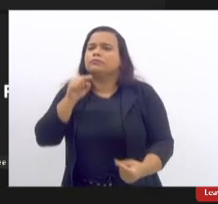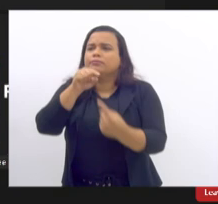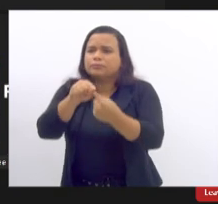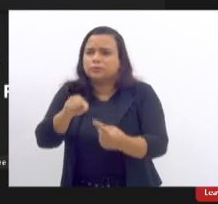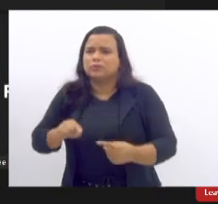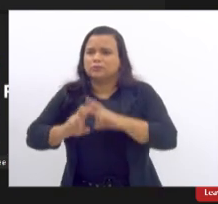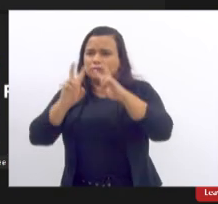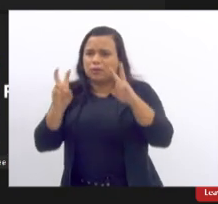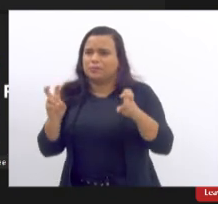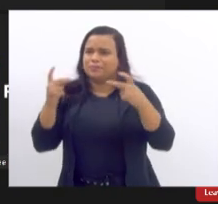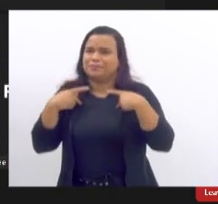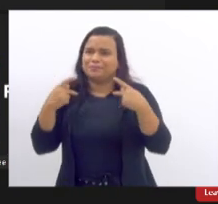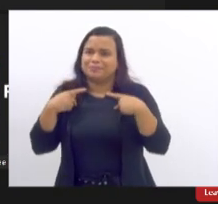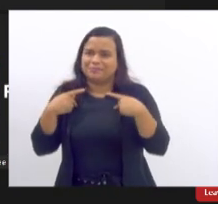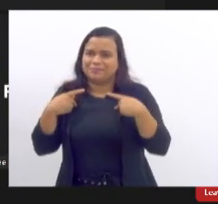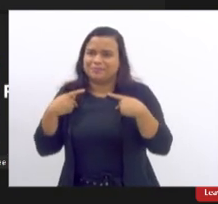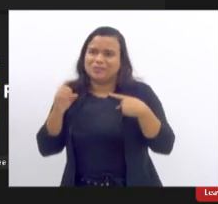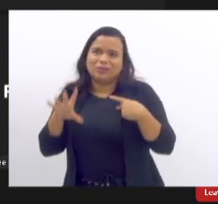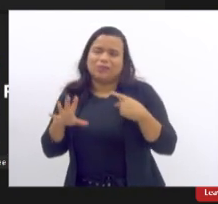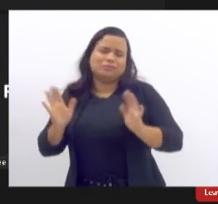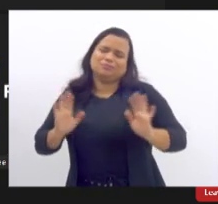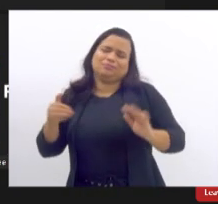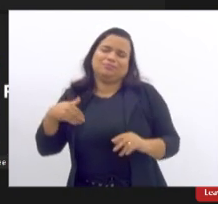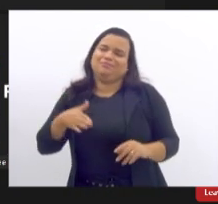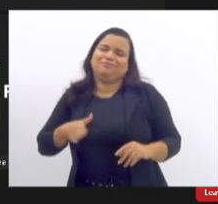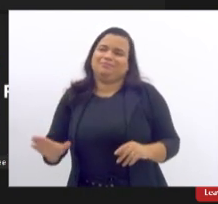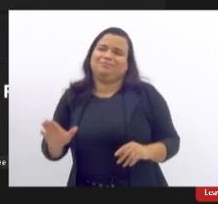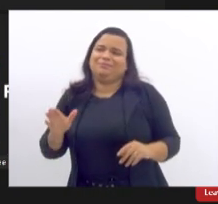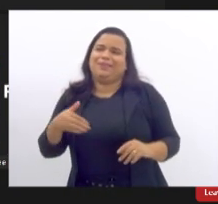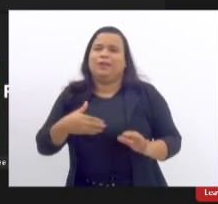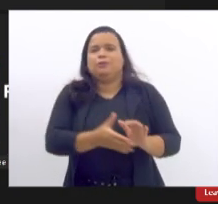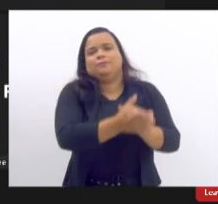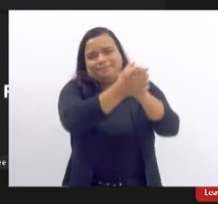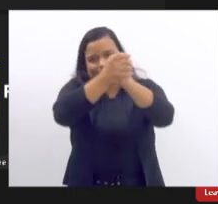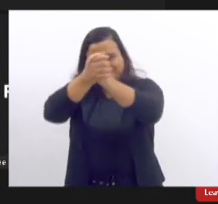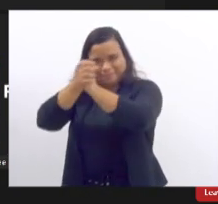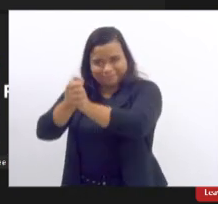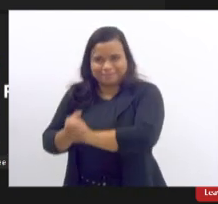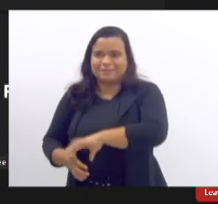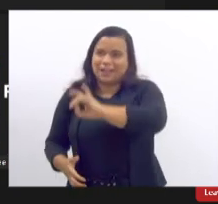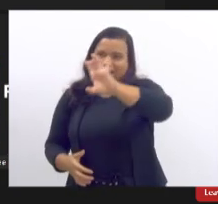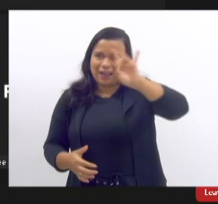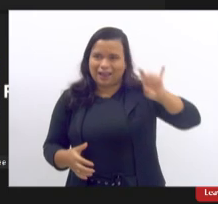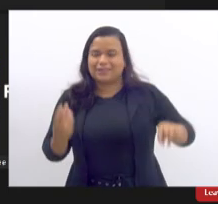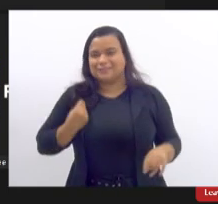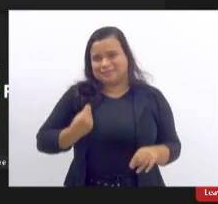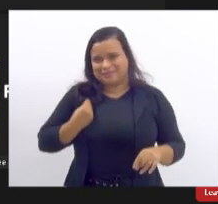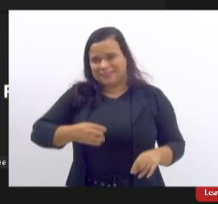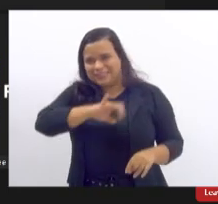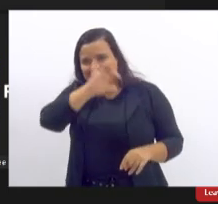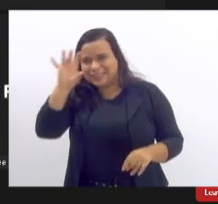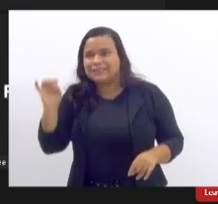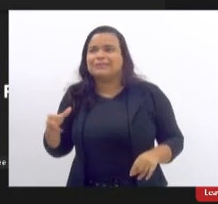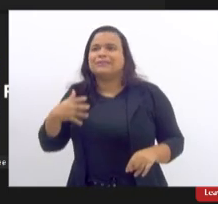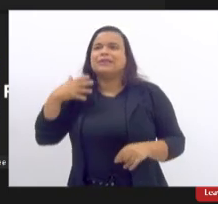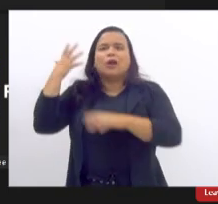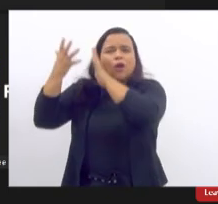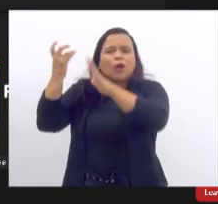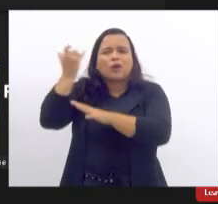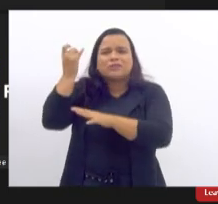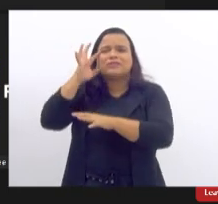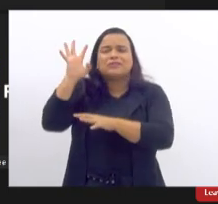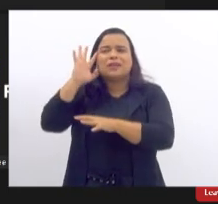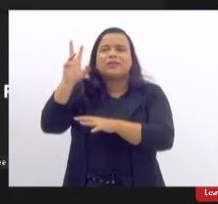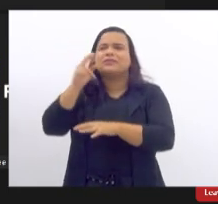respeito eu queria saudar vocês pela vossa consciência estão até